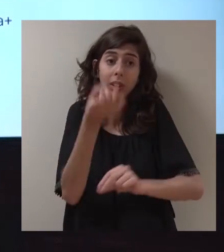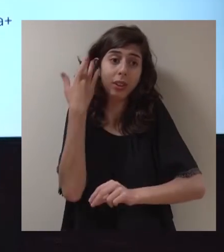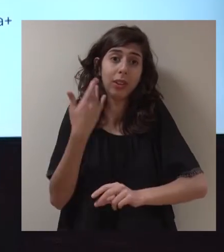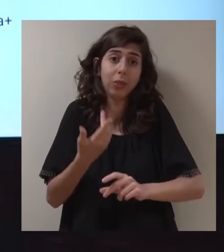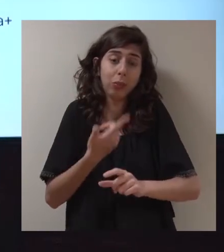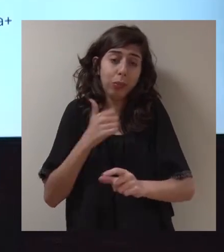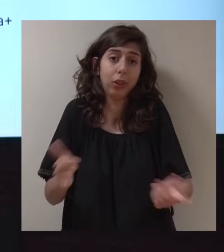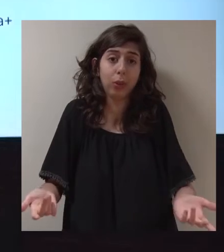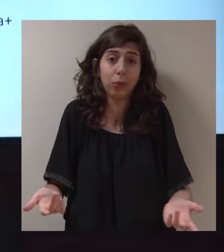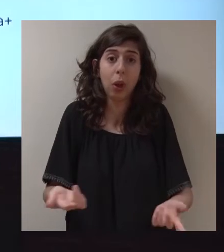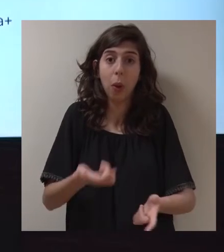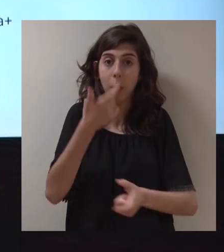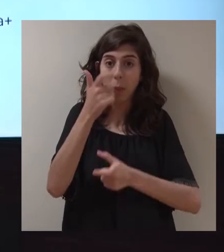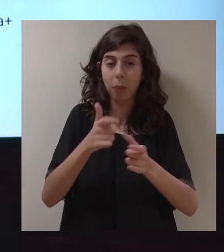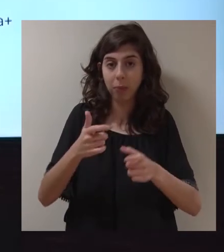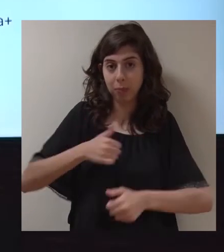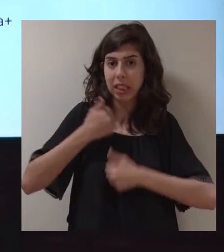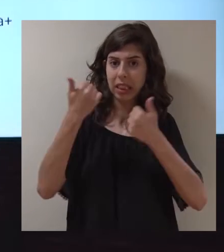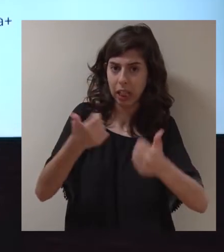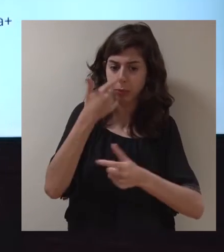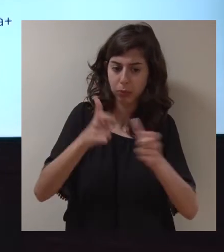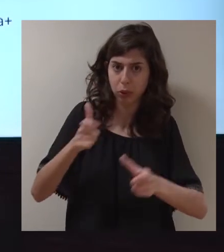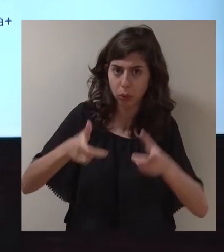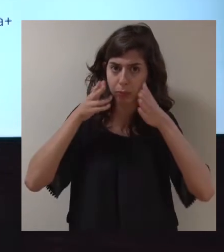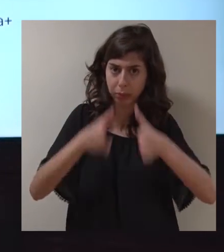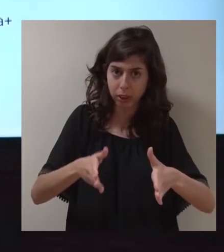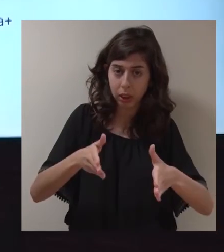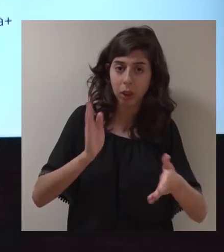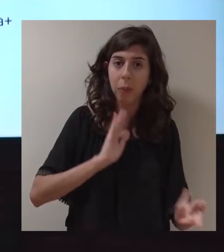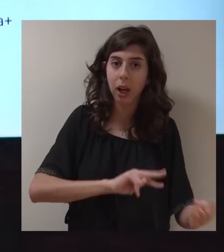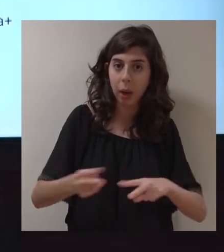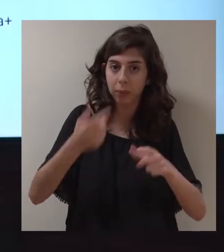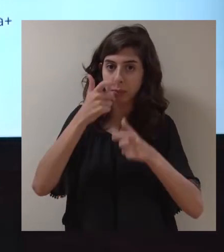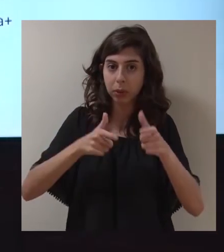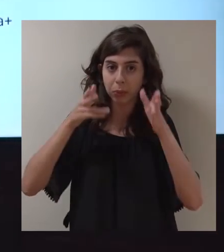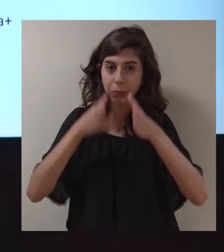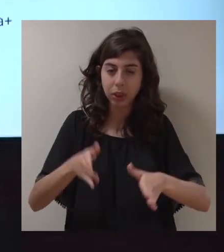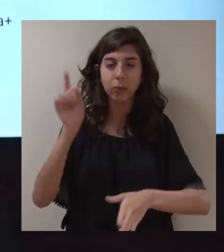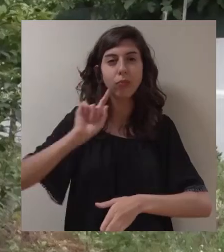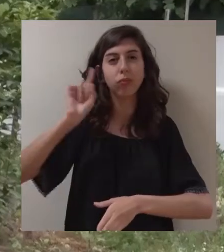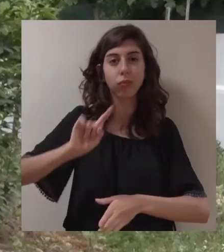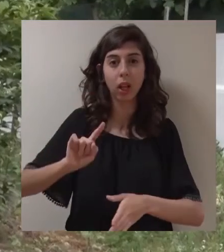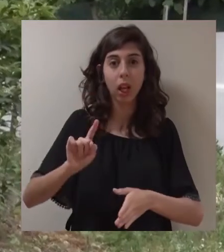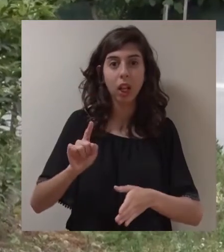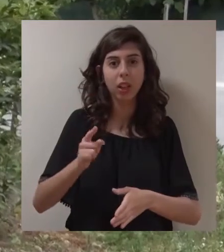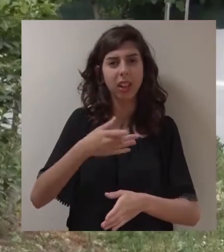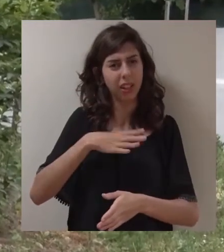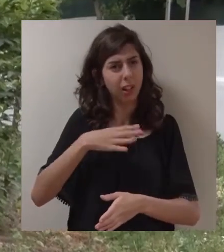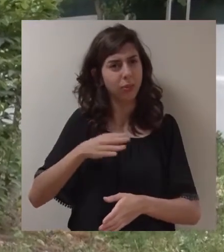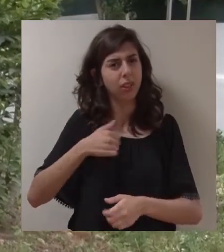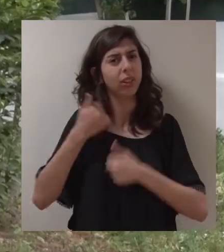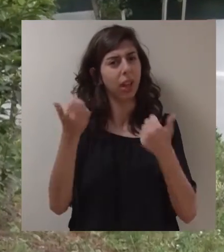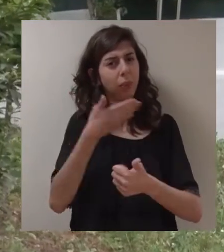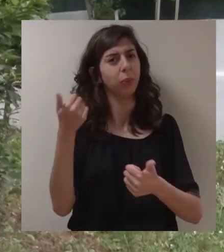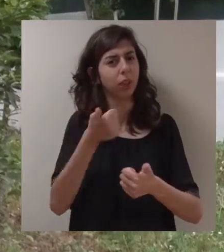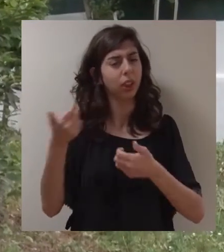poderíamos esquecer, numa cidade que se diz humanista e numa Câmara que se quer humanista, aquilo que é verdadeiramente importante. Queremos muito que a cidade esteja